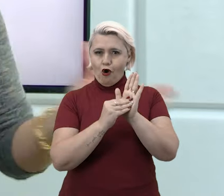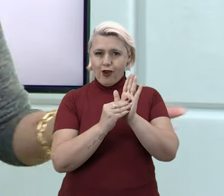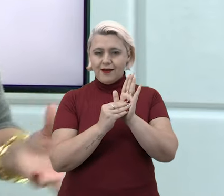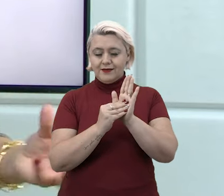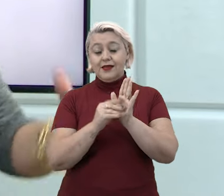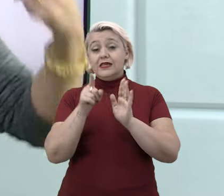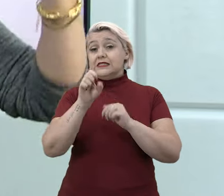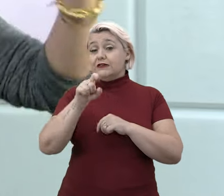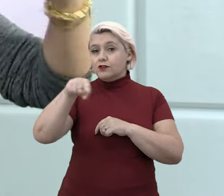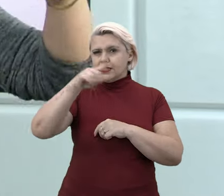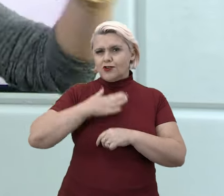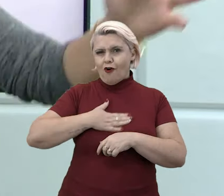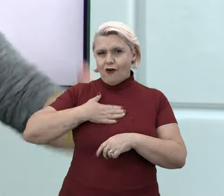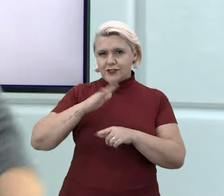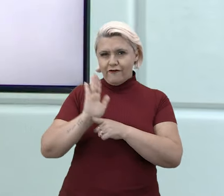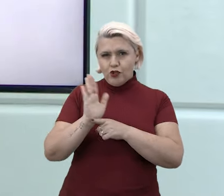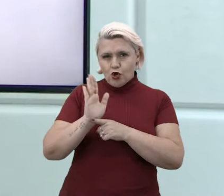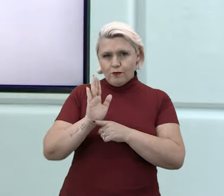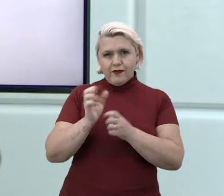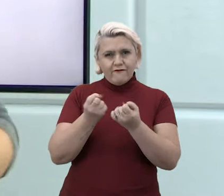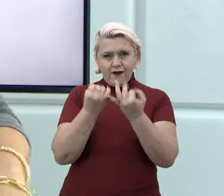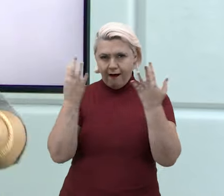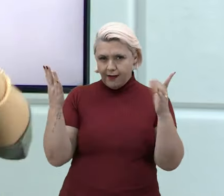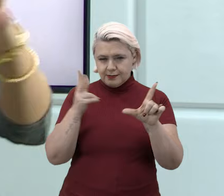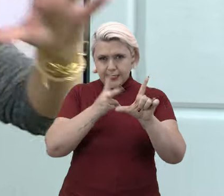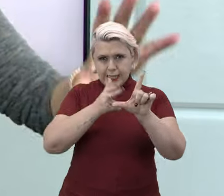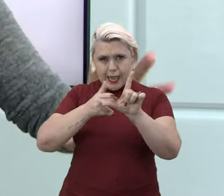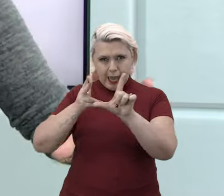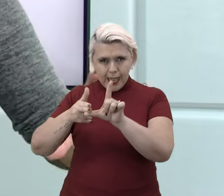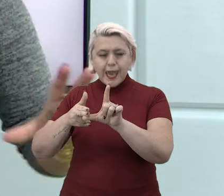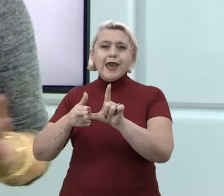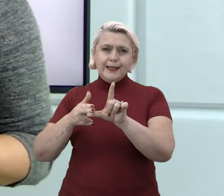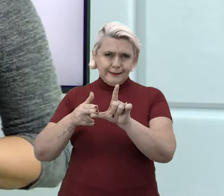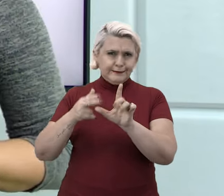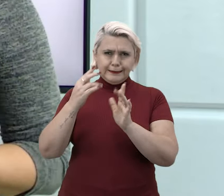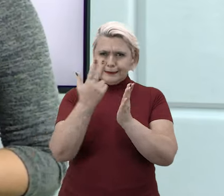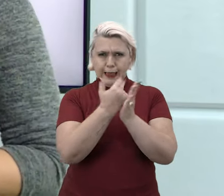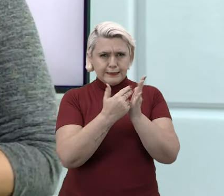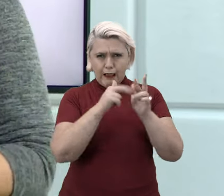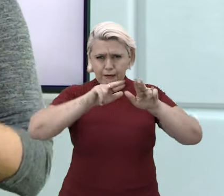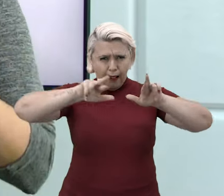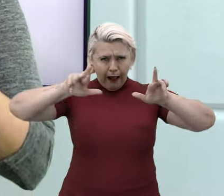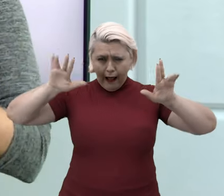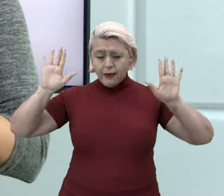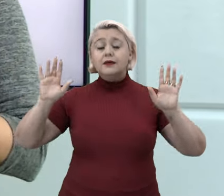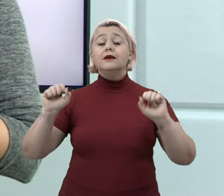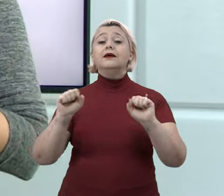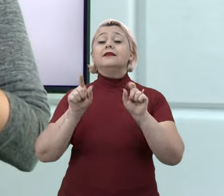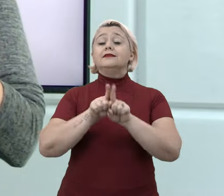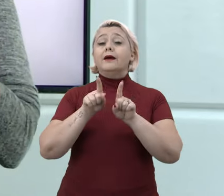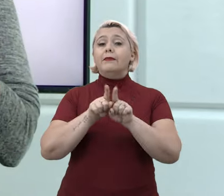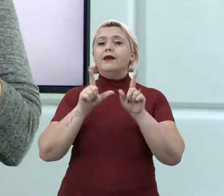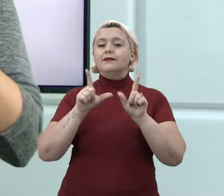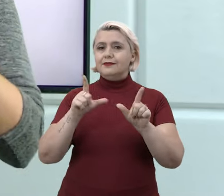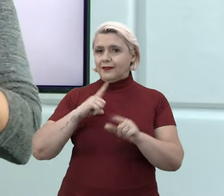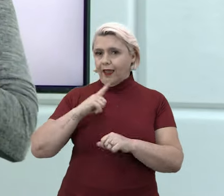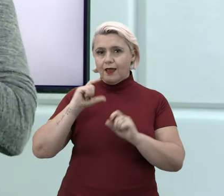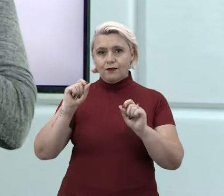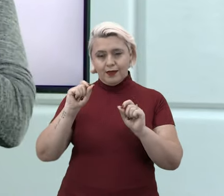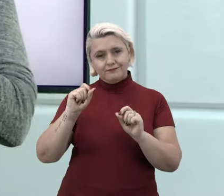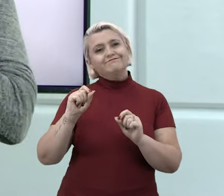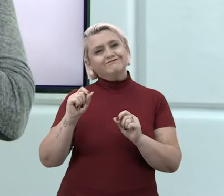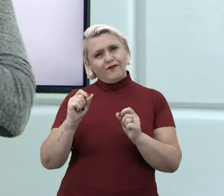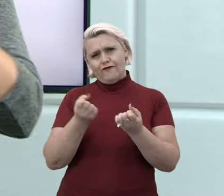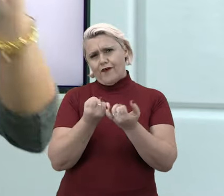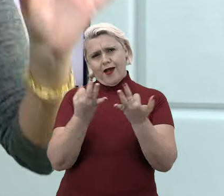filme, vocês estão nessa idade de ver filme, ver série, anime e essas coisas todas, nossa, tem... Gente, tem